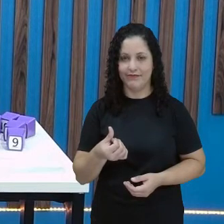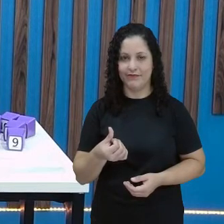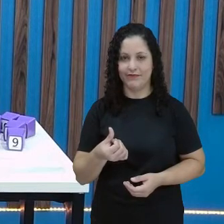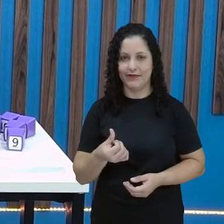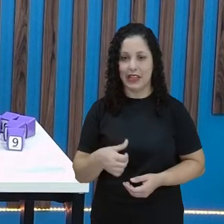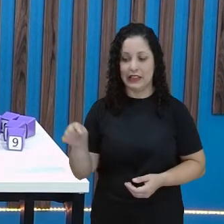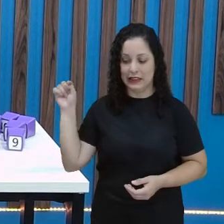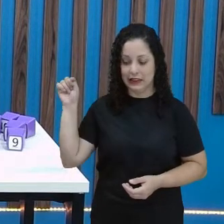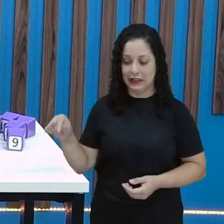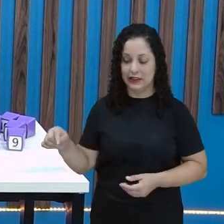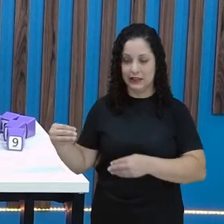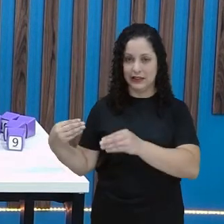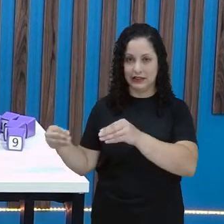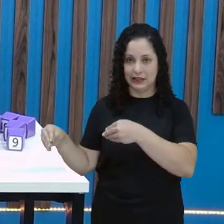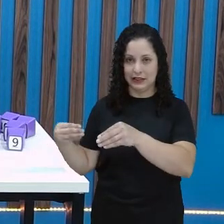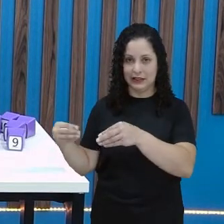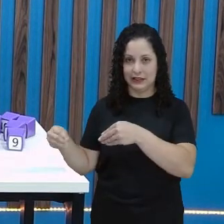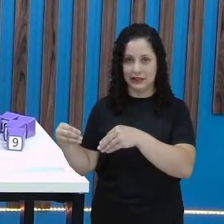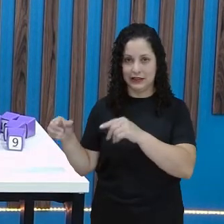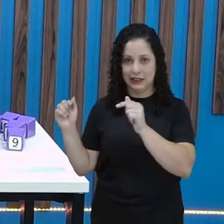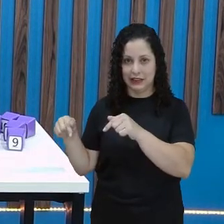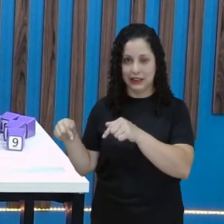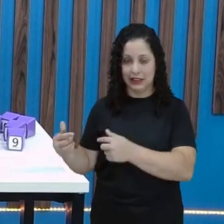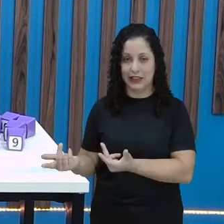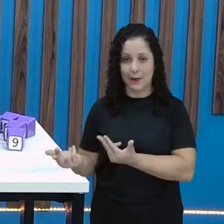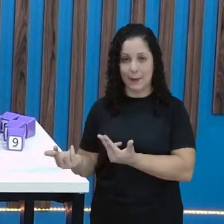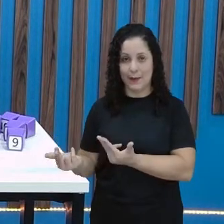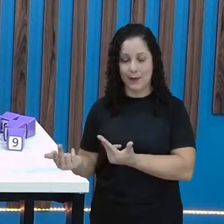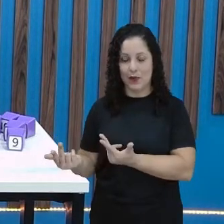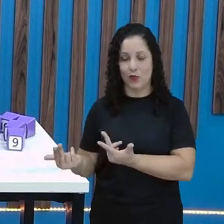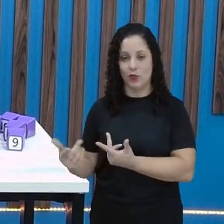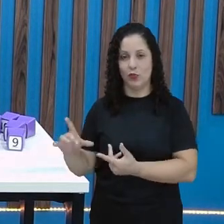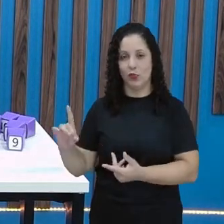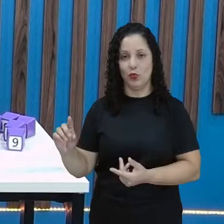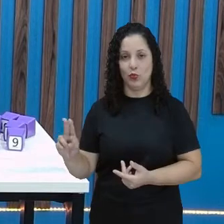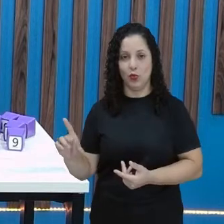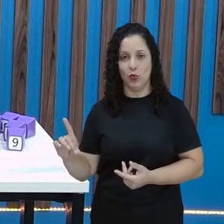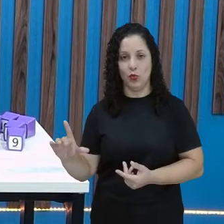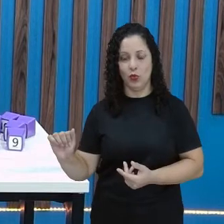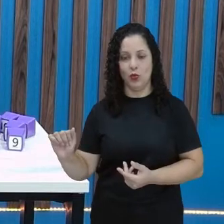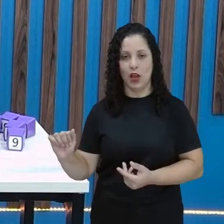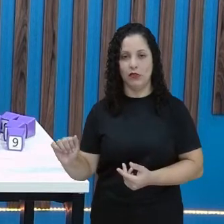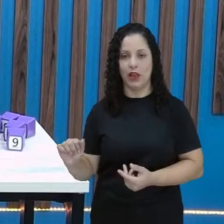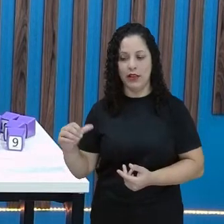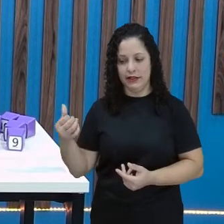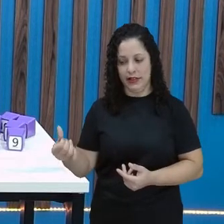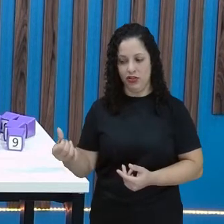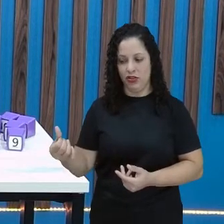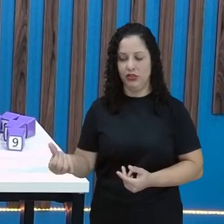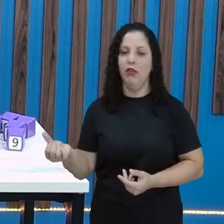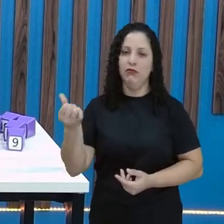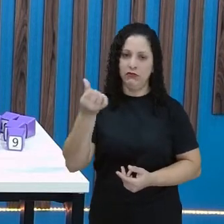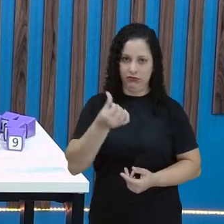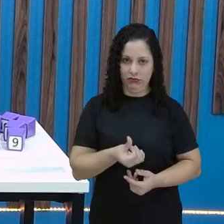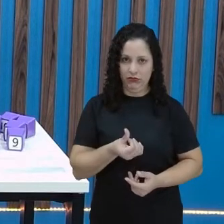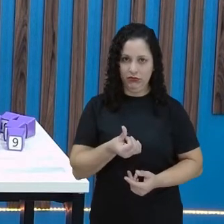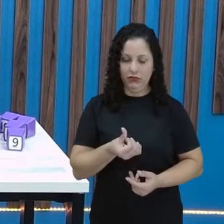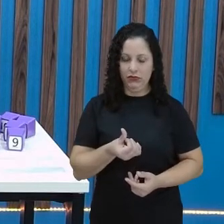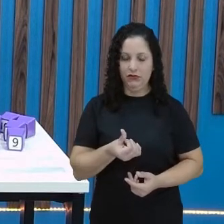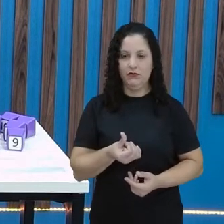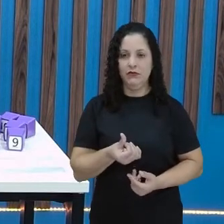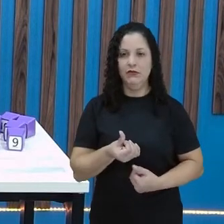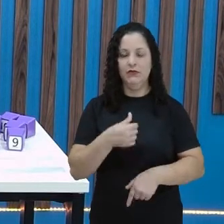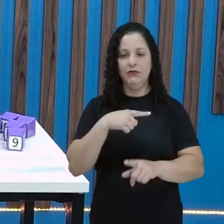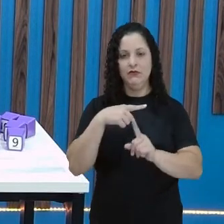Cadê? Olha aqui. No saco de Ana, tem a mesma quantidade de Duda. A gente viu que no saquinho de Duda, ficou um total de